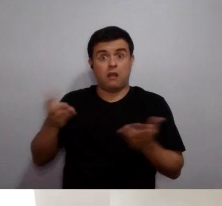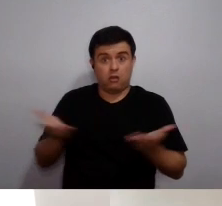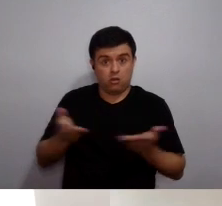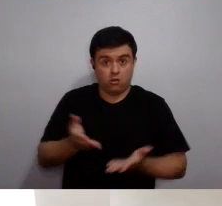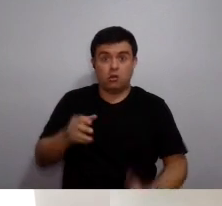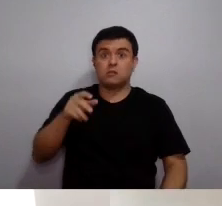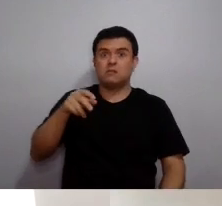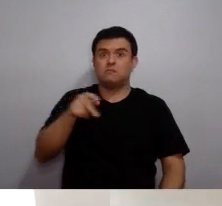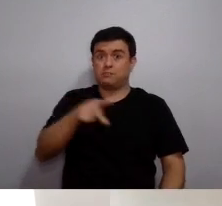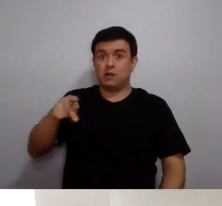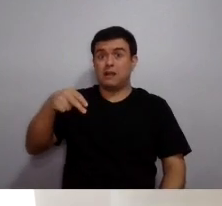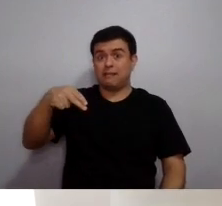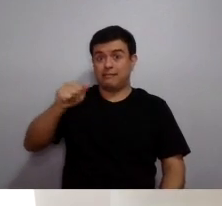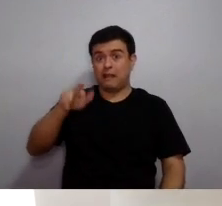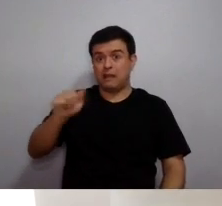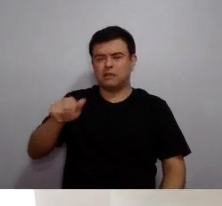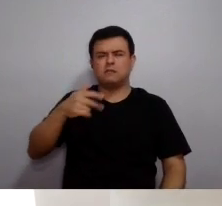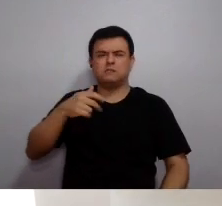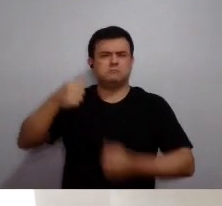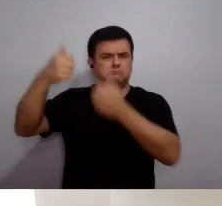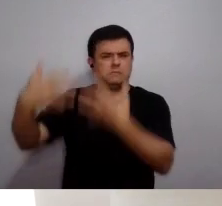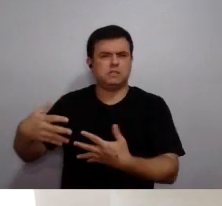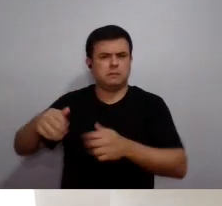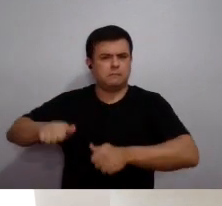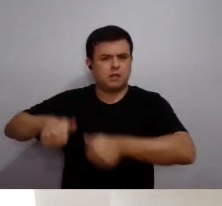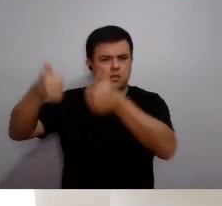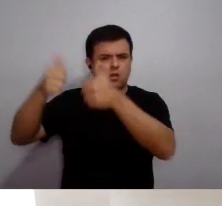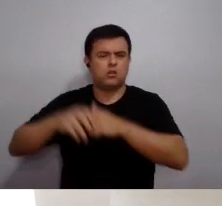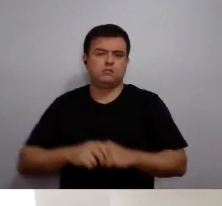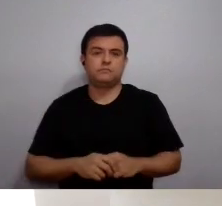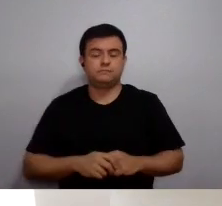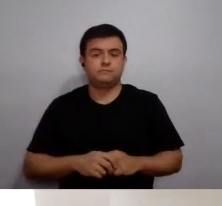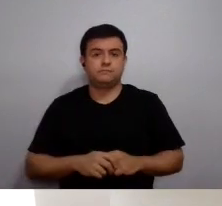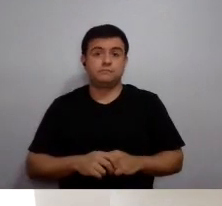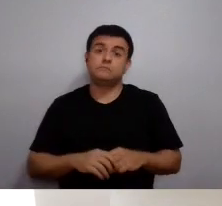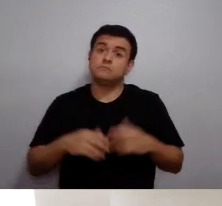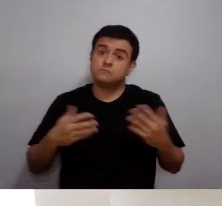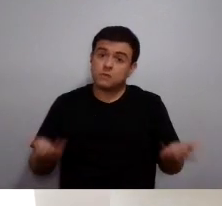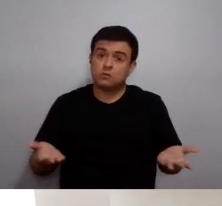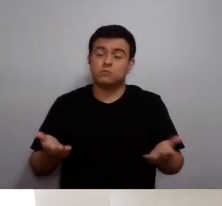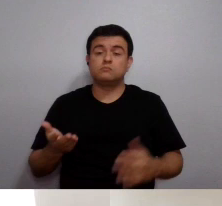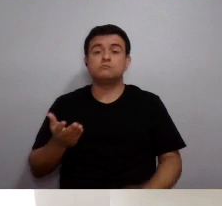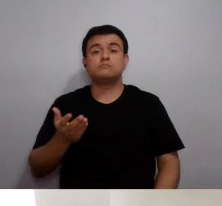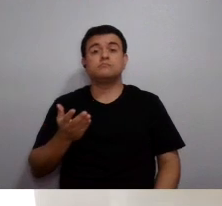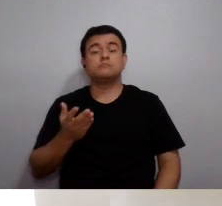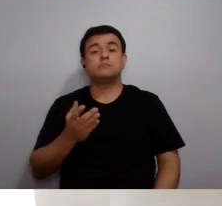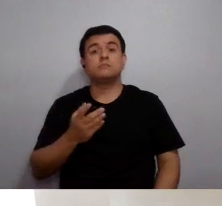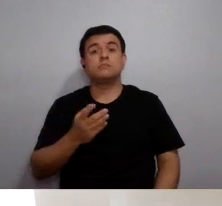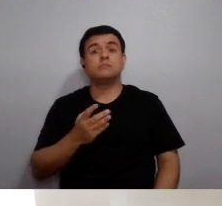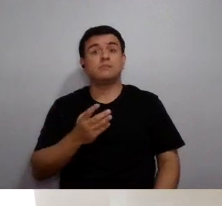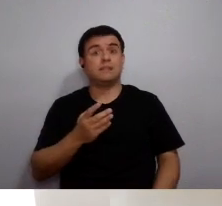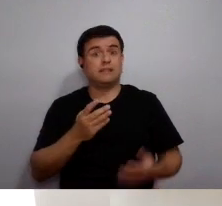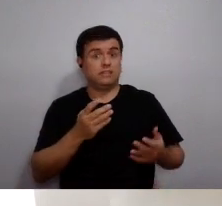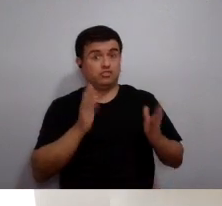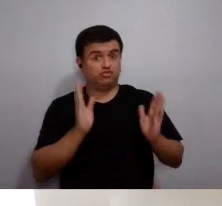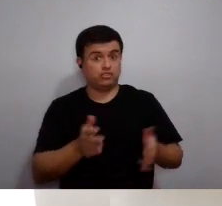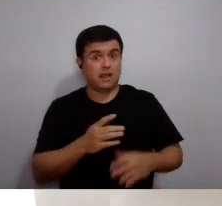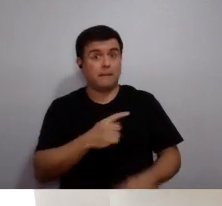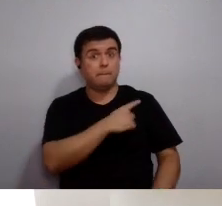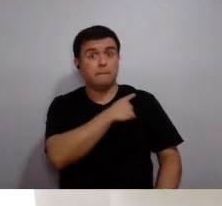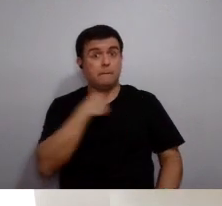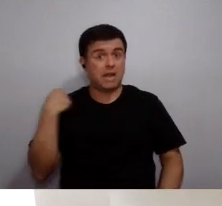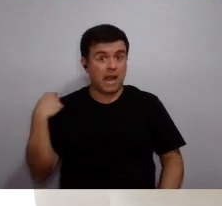que eu, vai falar sobre isso a professora Naira, de tal forma que nós estamos, então,